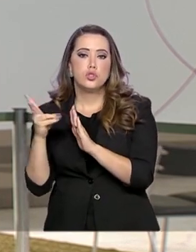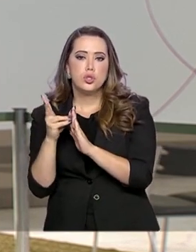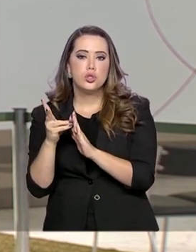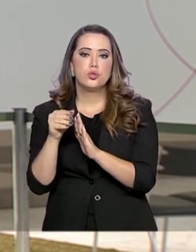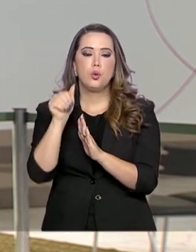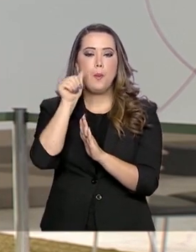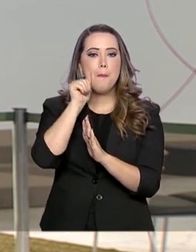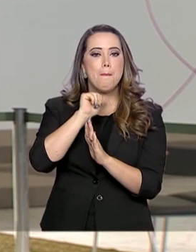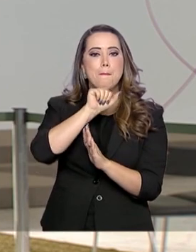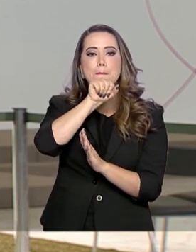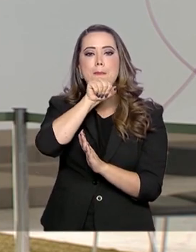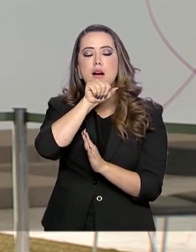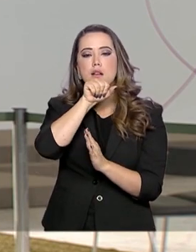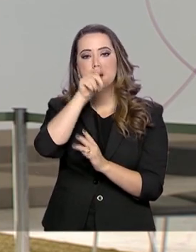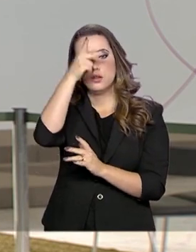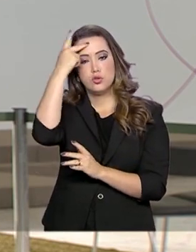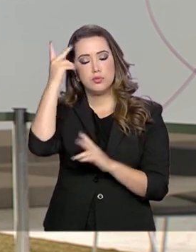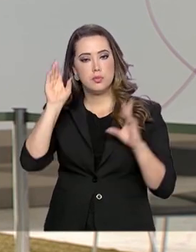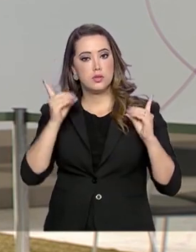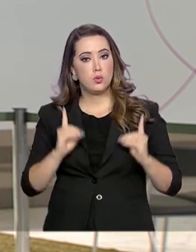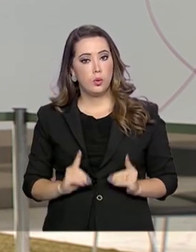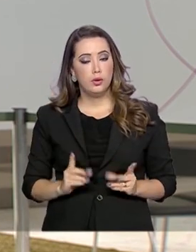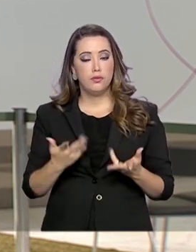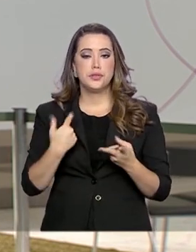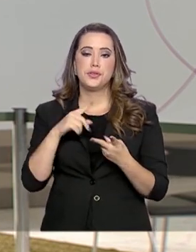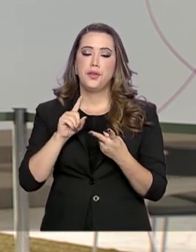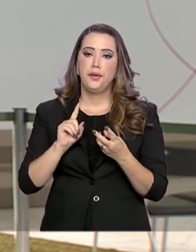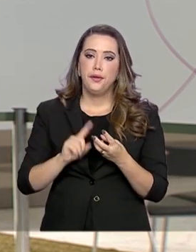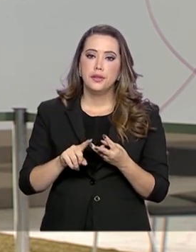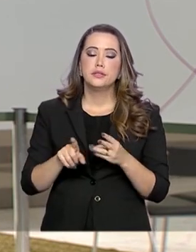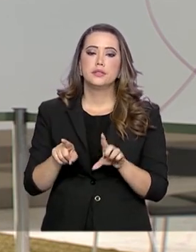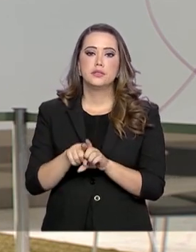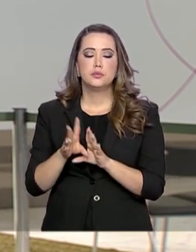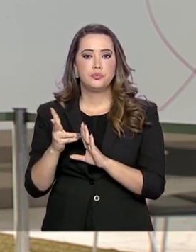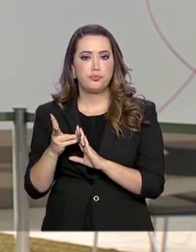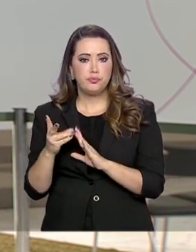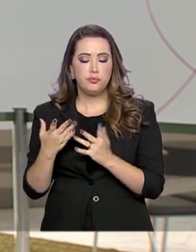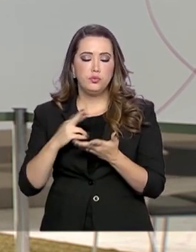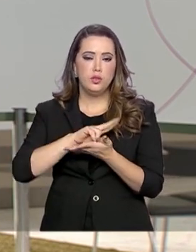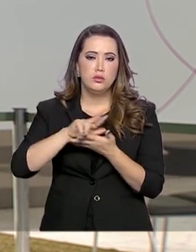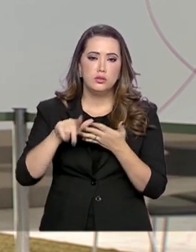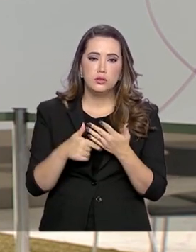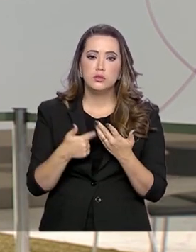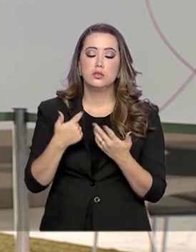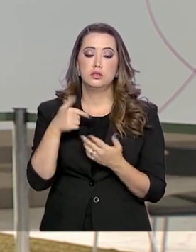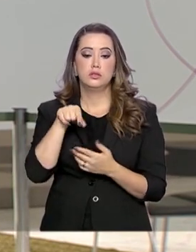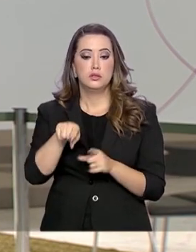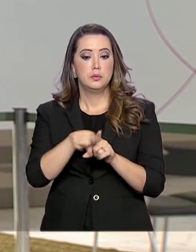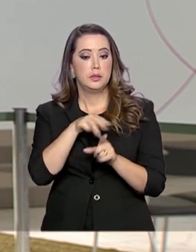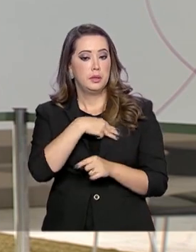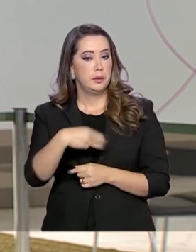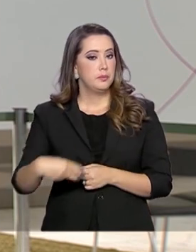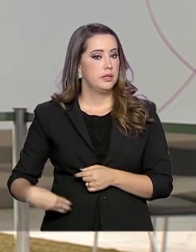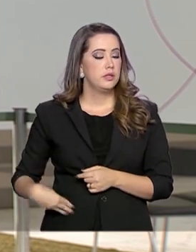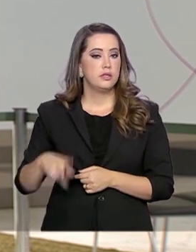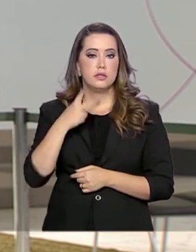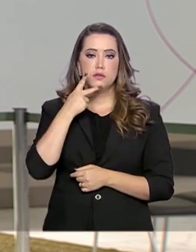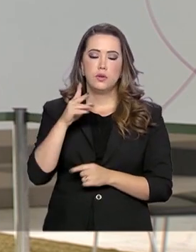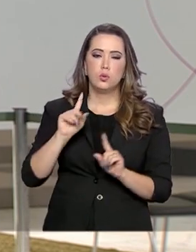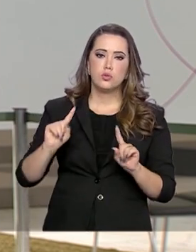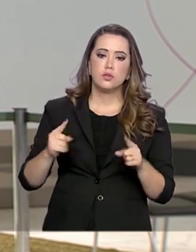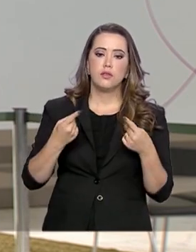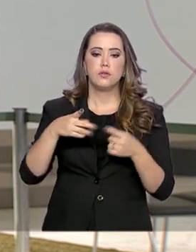primeiro discurso, desde que tomou posse como secretária especial da Cultura, Regina Duarte falou dos desafios diários que a mulher tem de